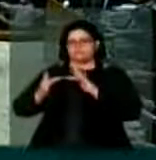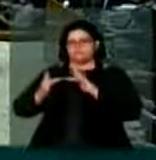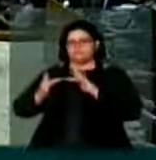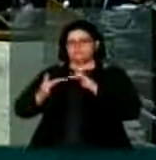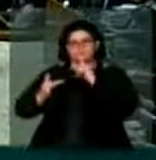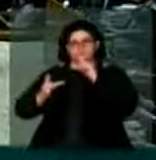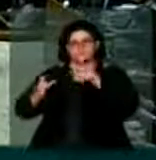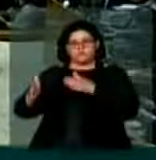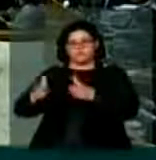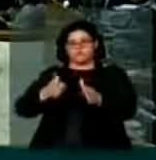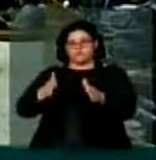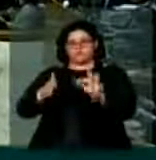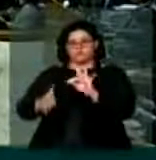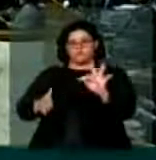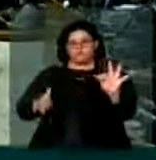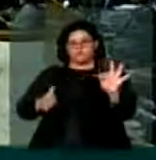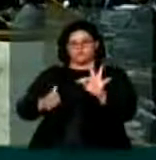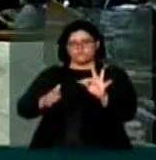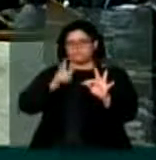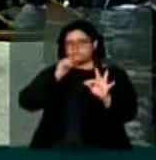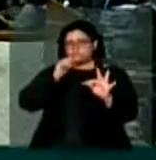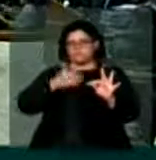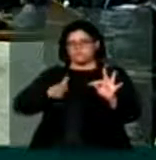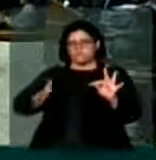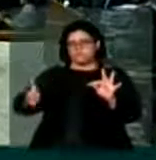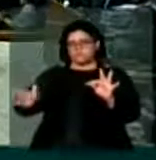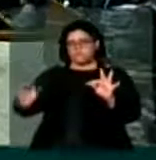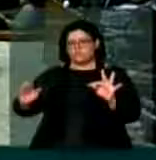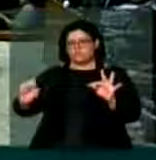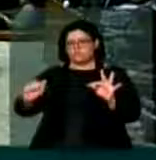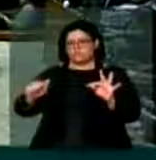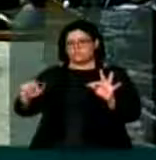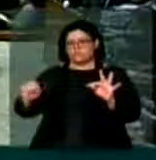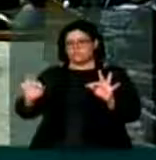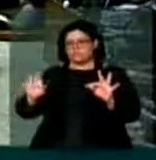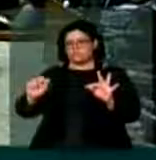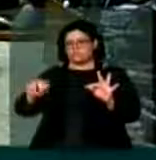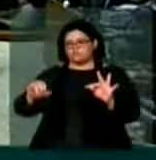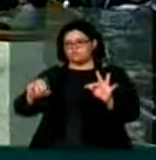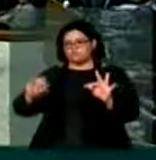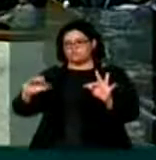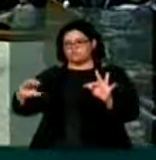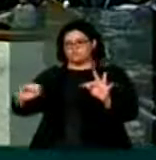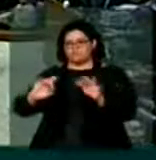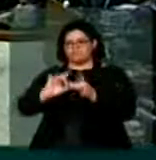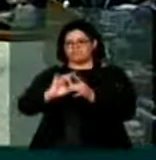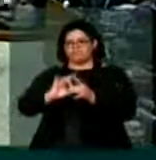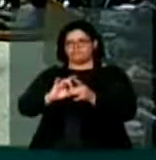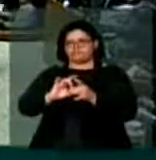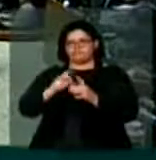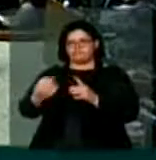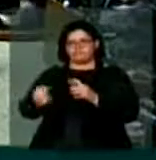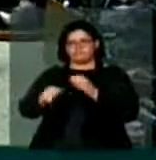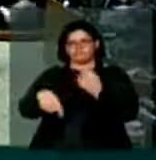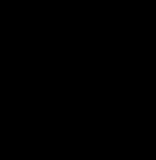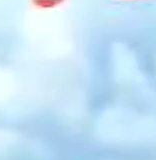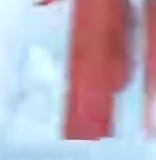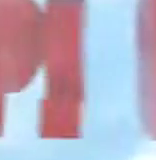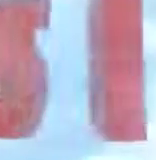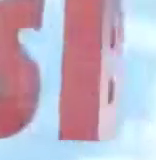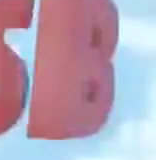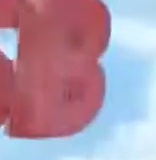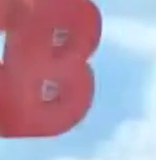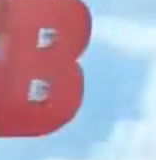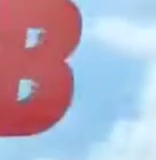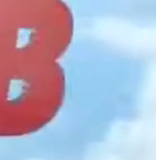Tocantins ao Rio São Francisco. Vou discutir isso nas próximas reuniões aqui da Câmara dos Deputados. Obrigado. Obrigado.